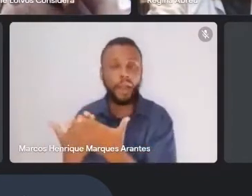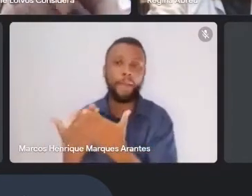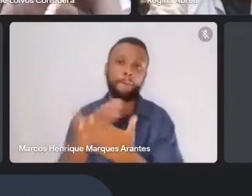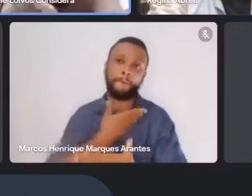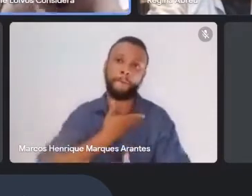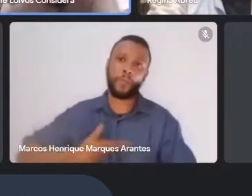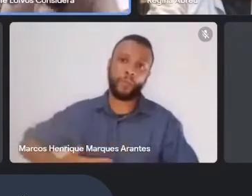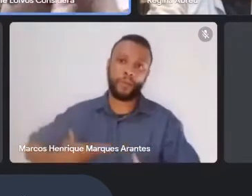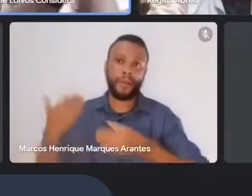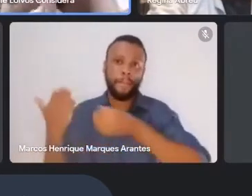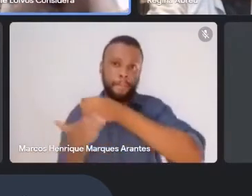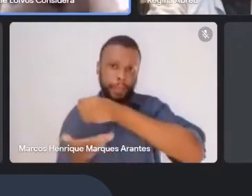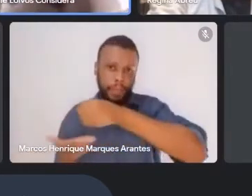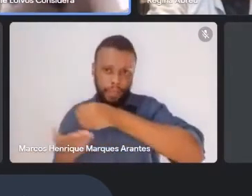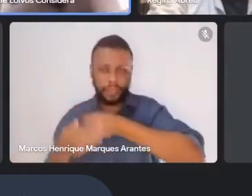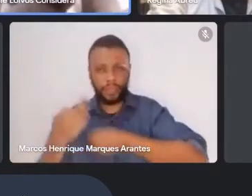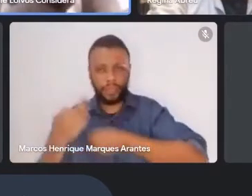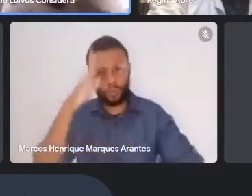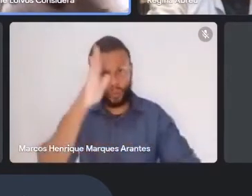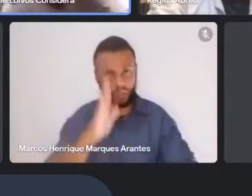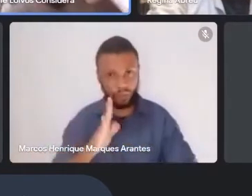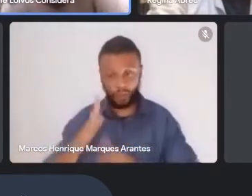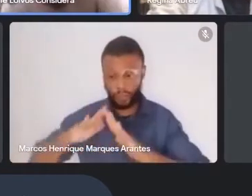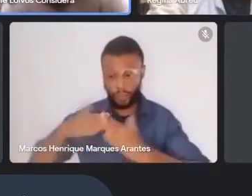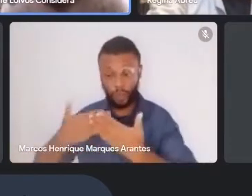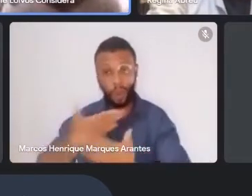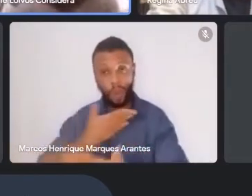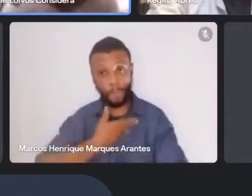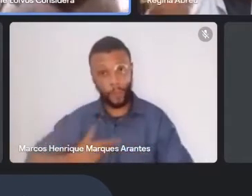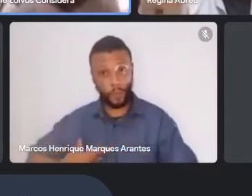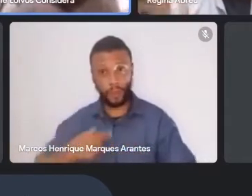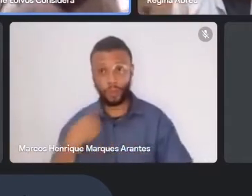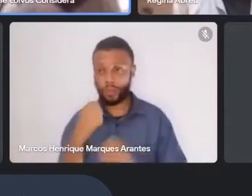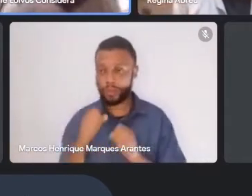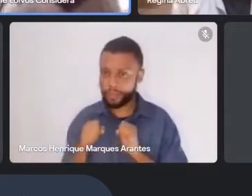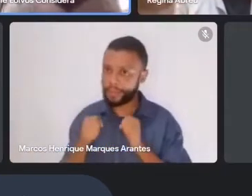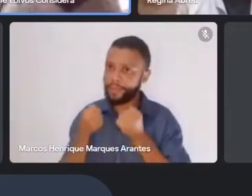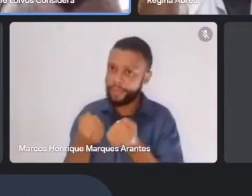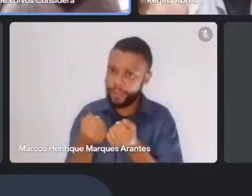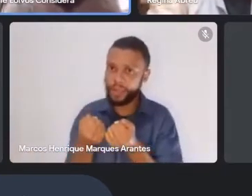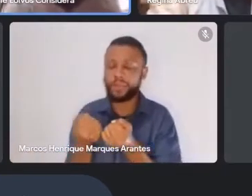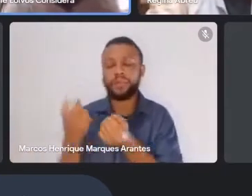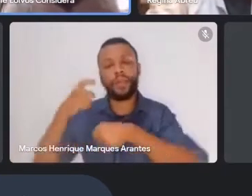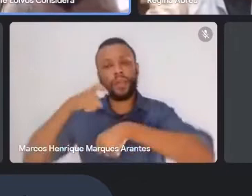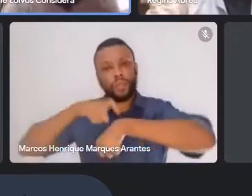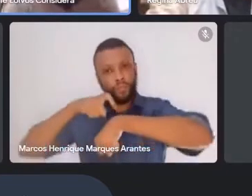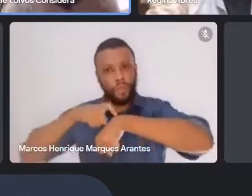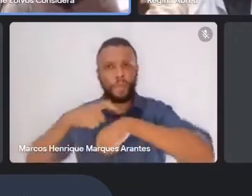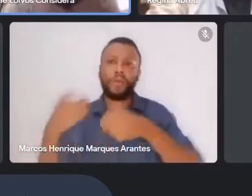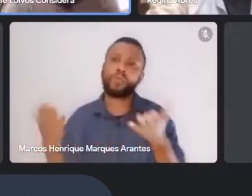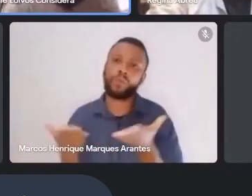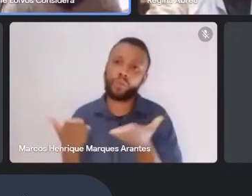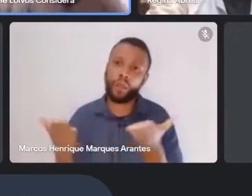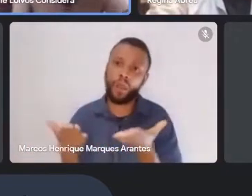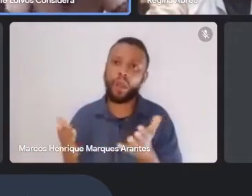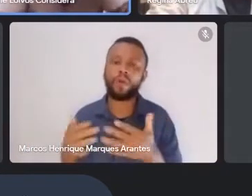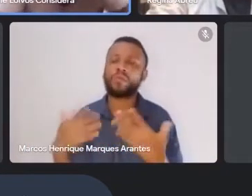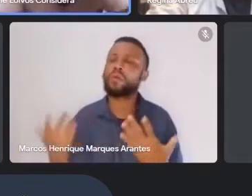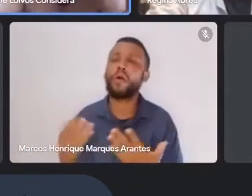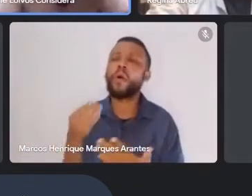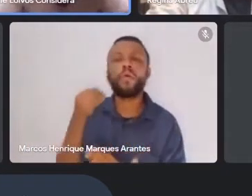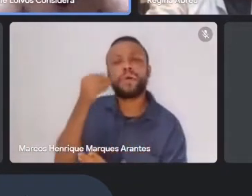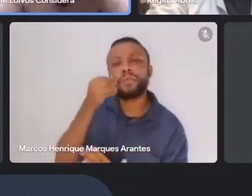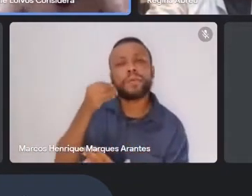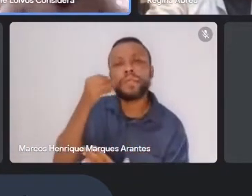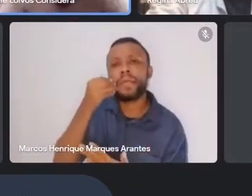escola pública, que a gente defende atualmente, e que experiências ela traz, de repente